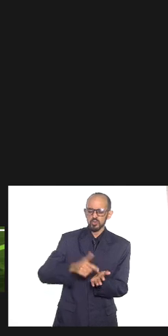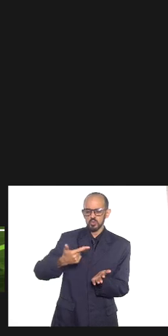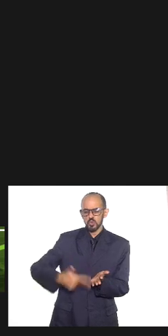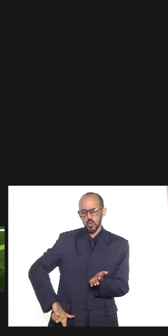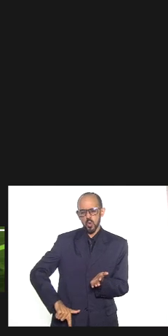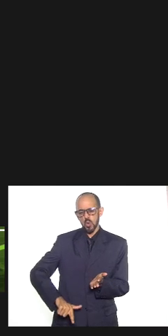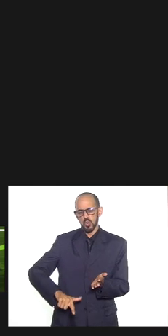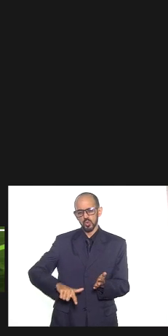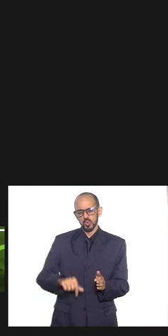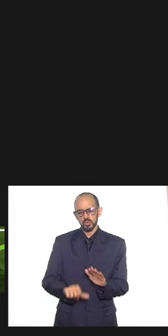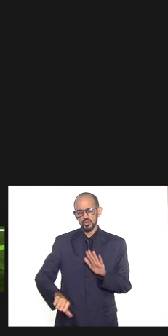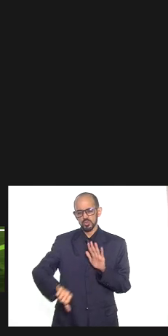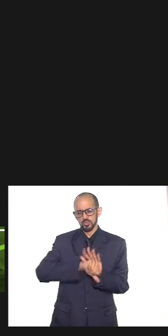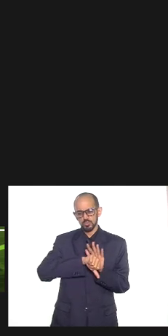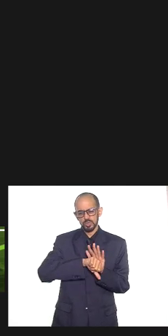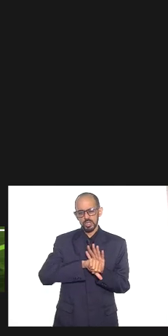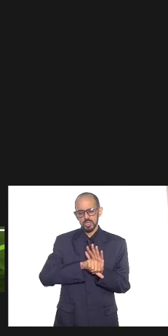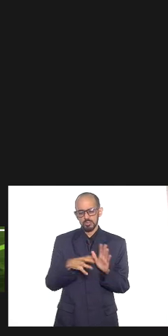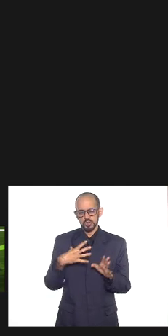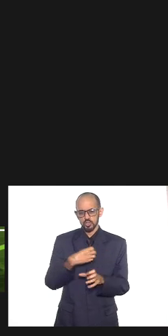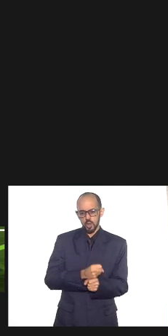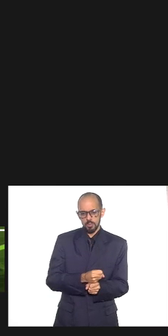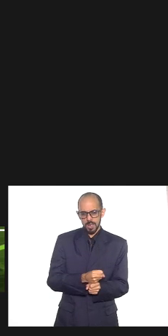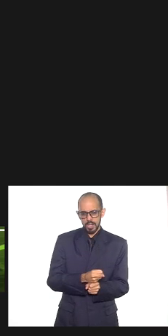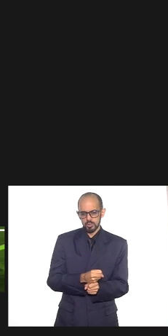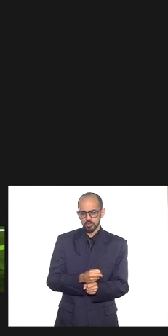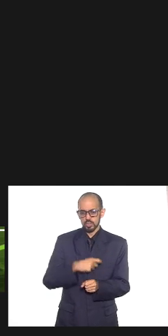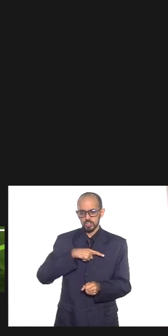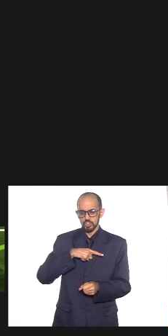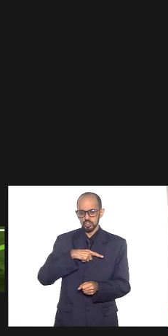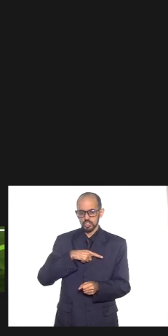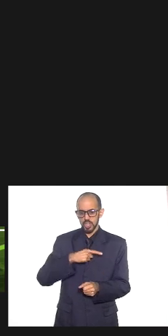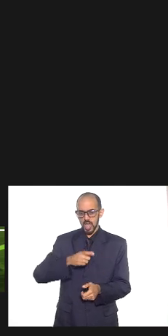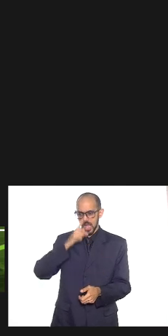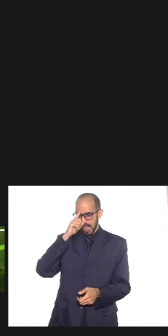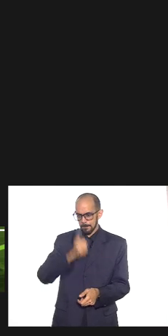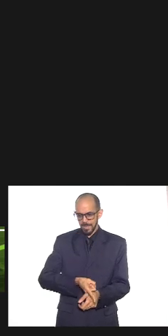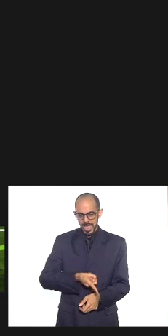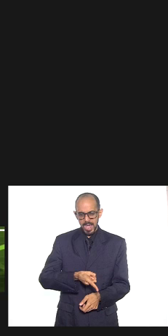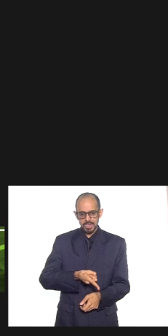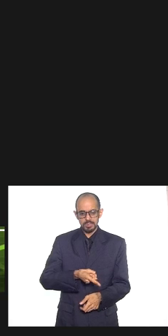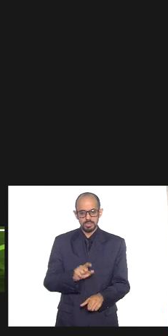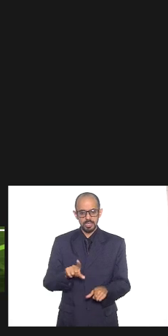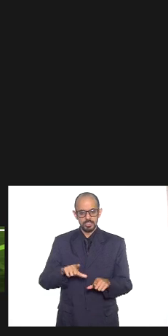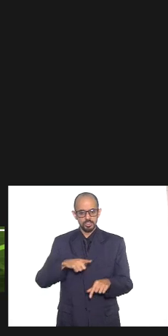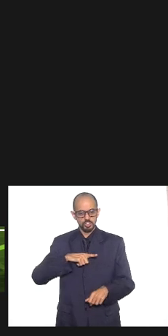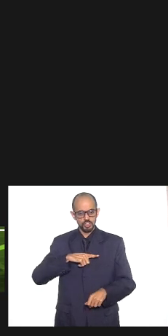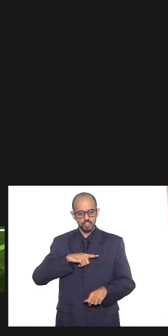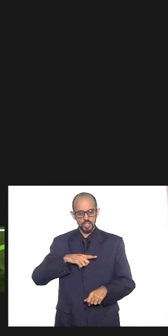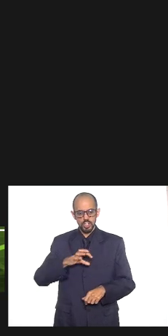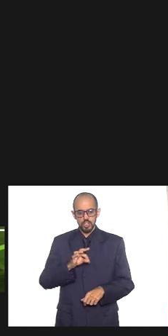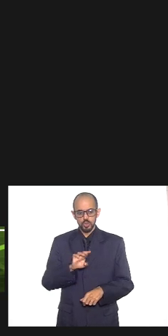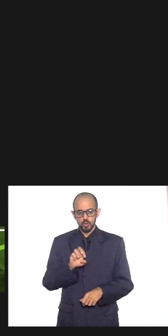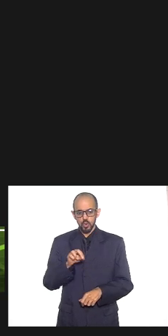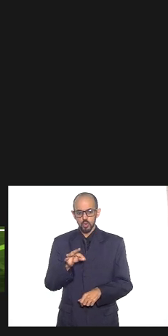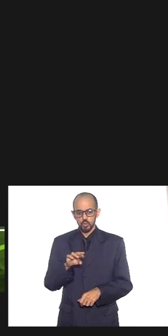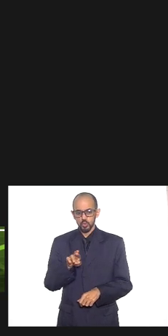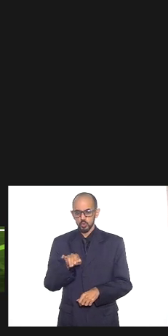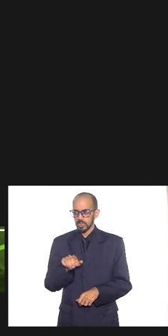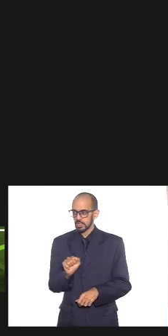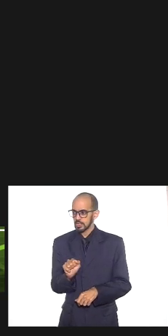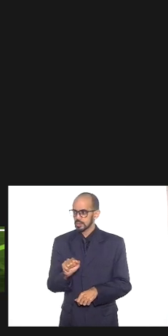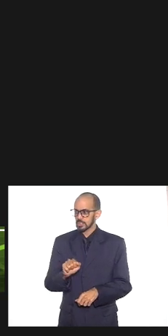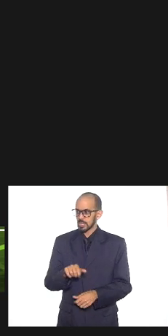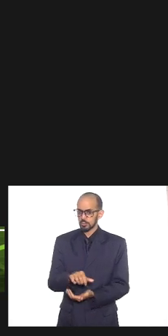somados porque tinha ali a ameaça tinha ali a tortura sob a vertente psicológica então uma série de tipificações